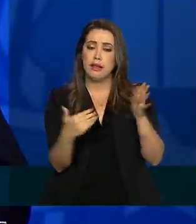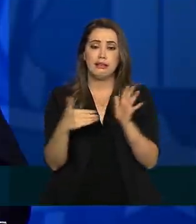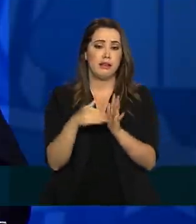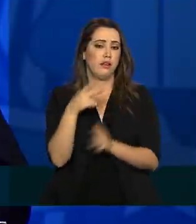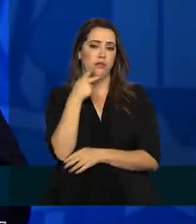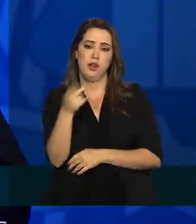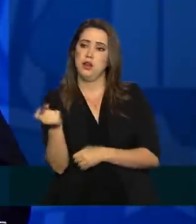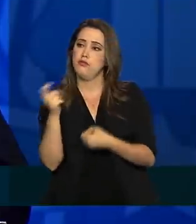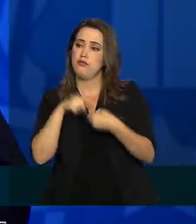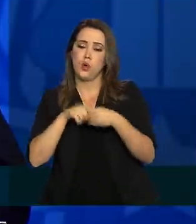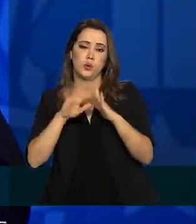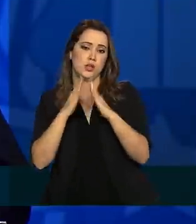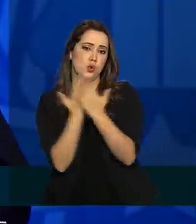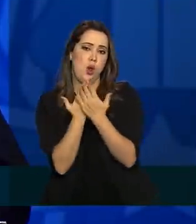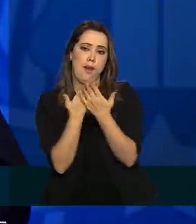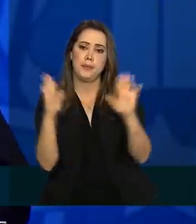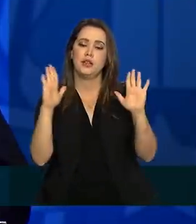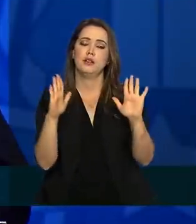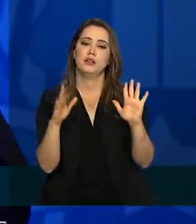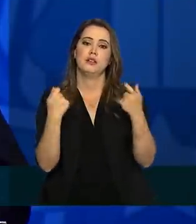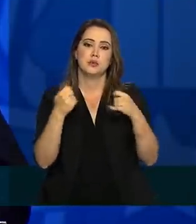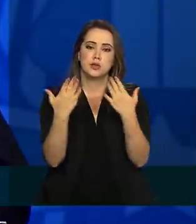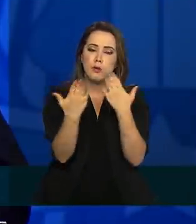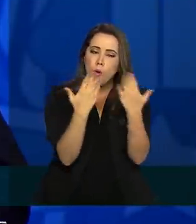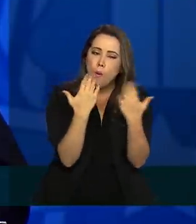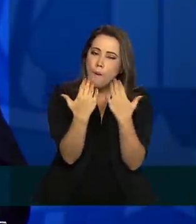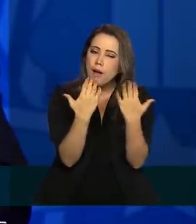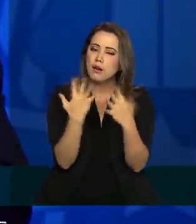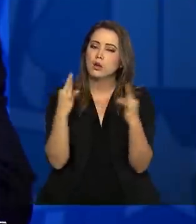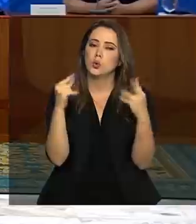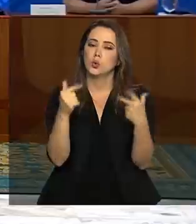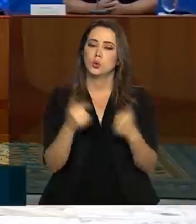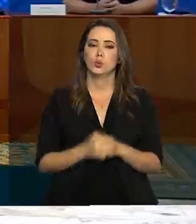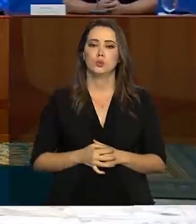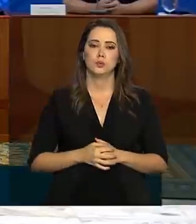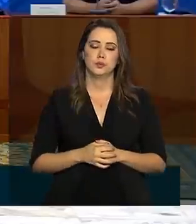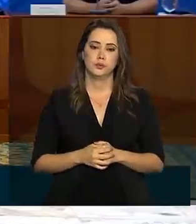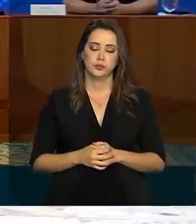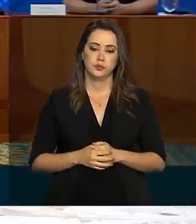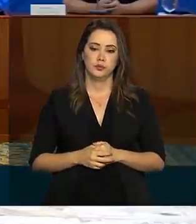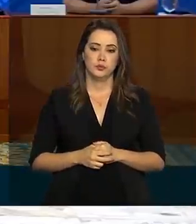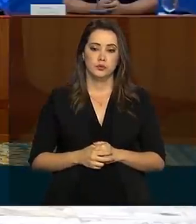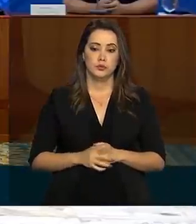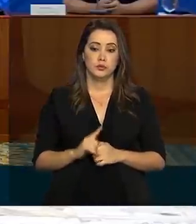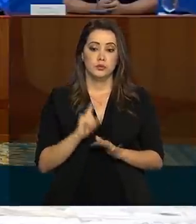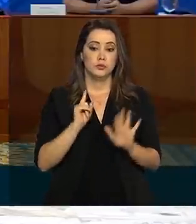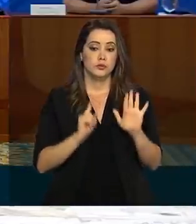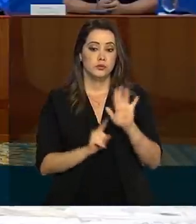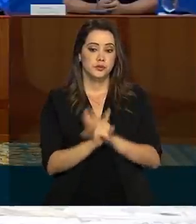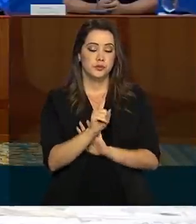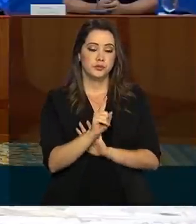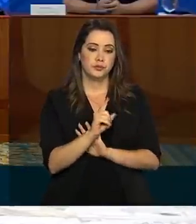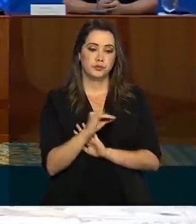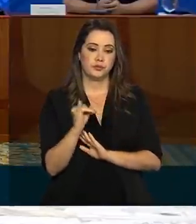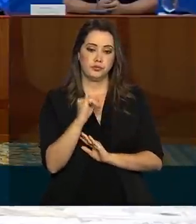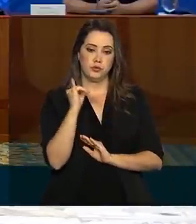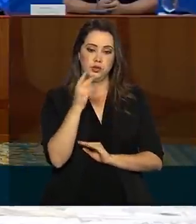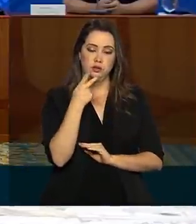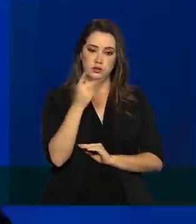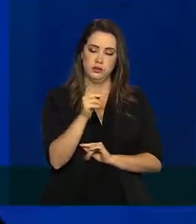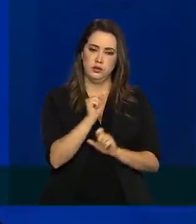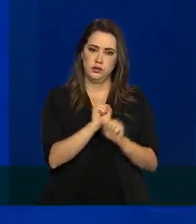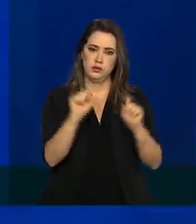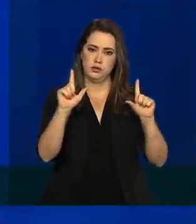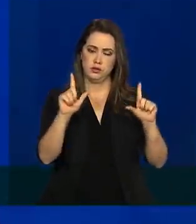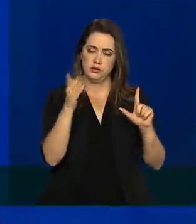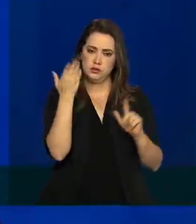falamos de volta às aulas, tudo isso deverá ser levado em consideração. Uma pergunta pontual também sobre esse slide.